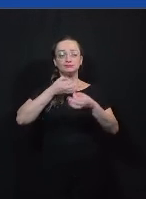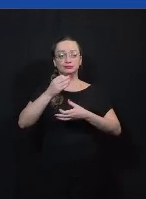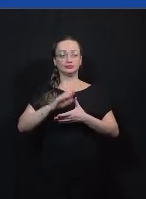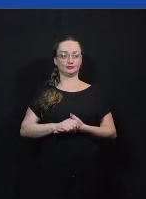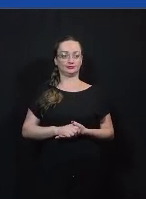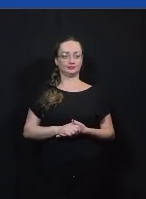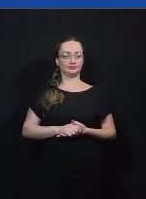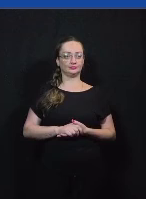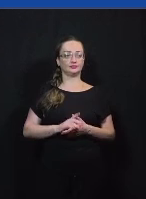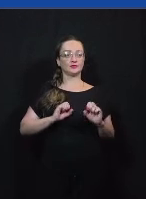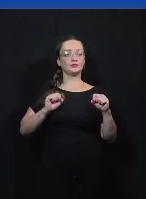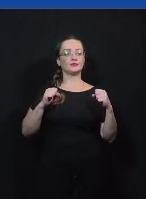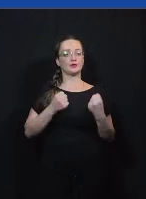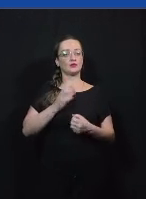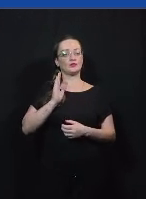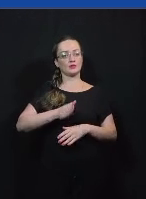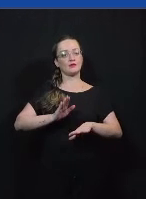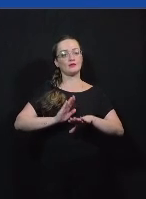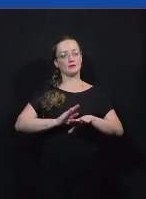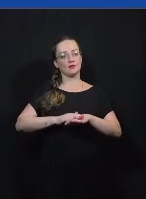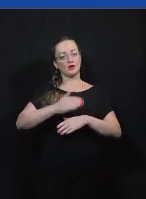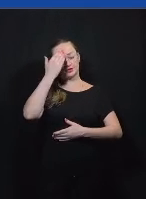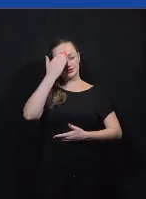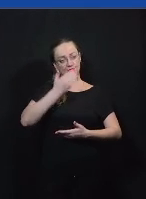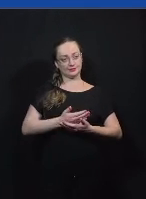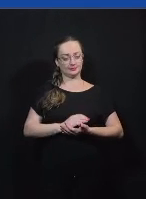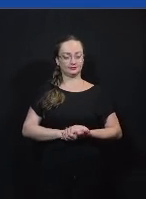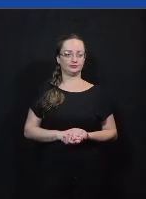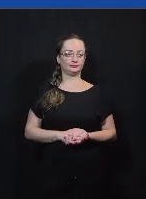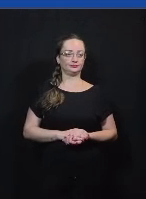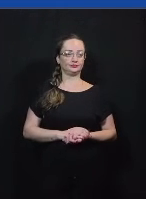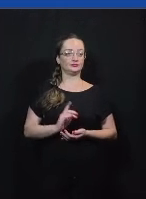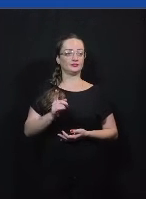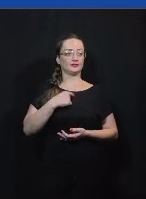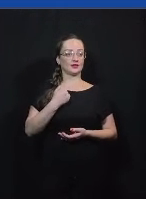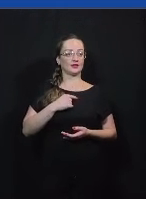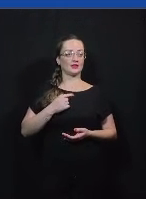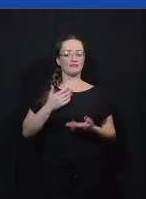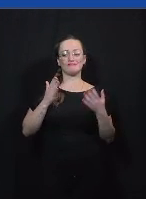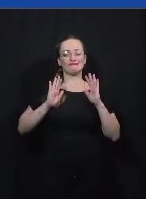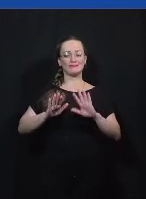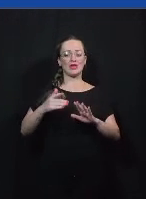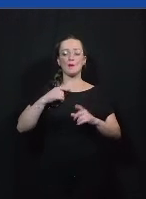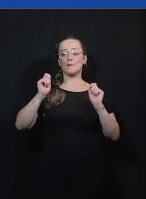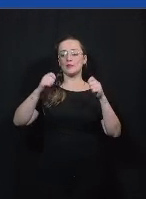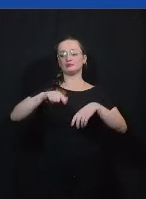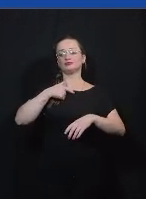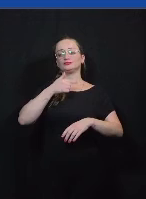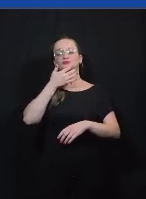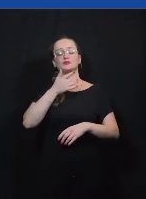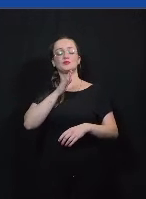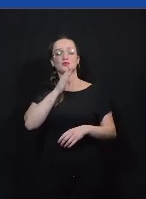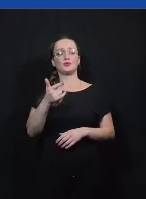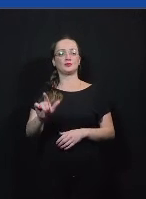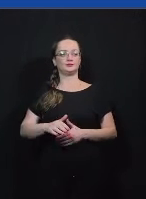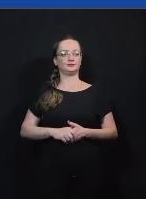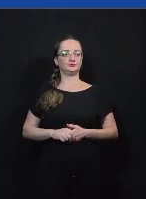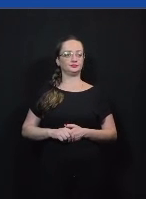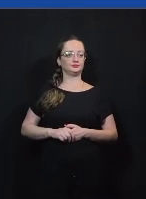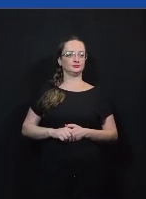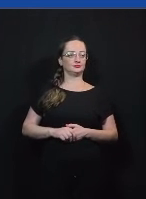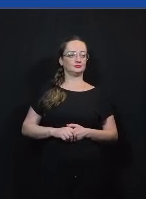de novo é só reforçar o que a gente já acredita e a gente está se negando a possibilidade de conhecimento novo então